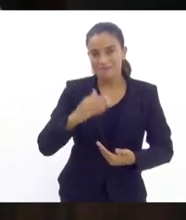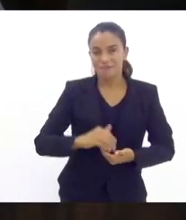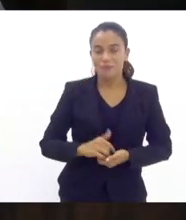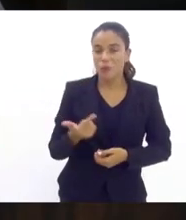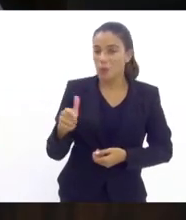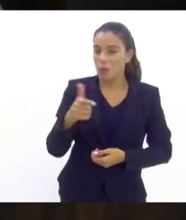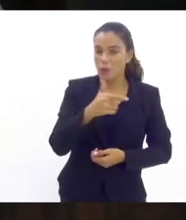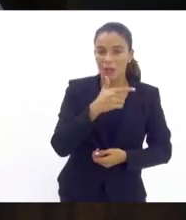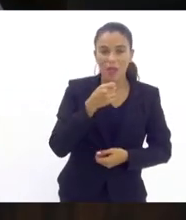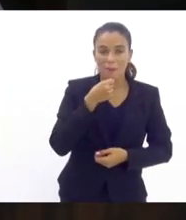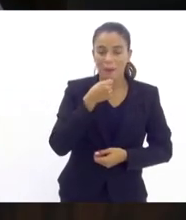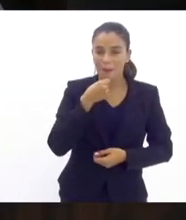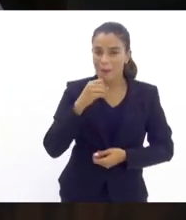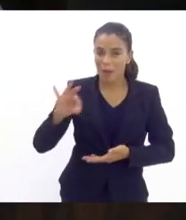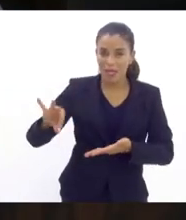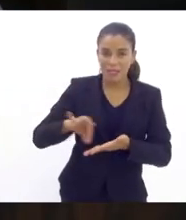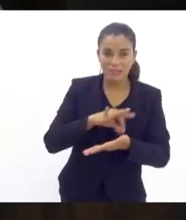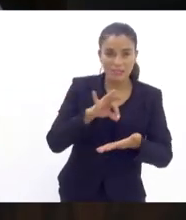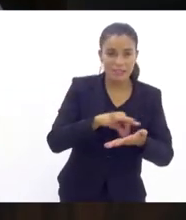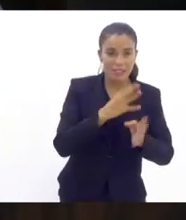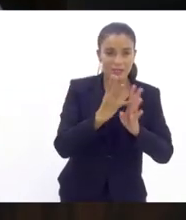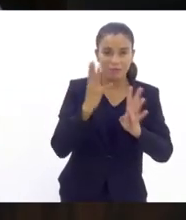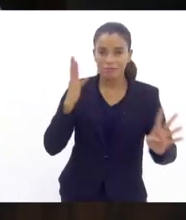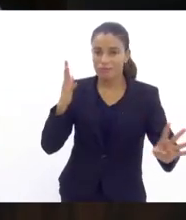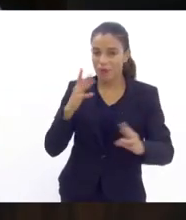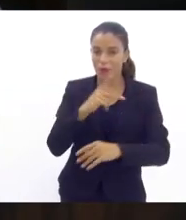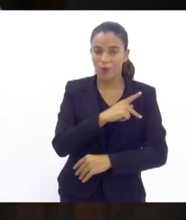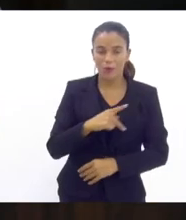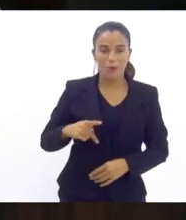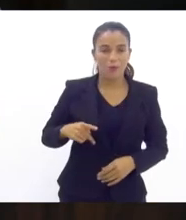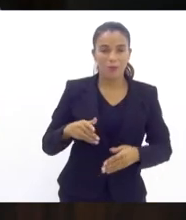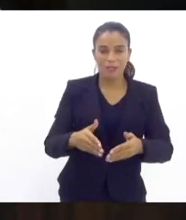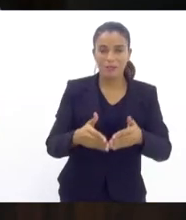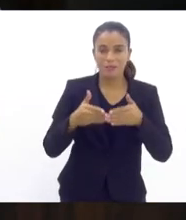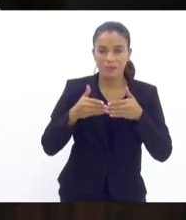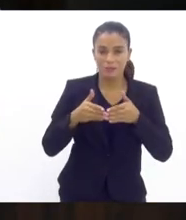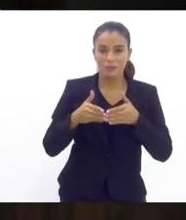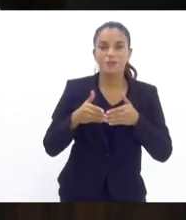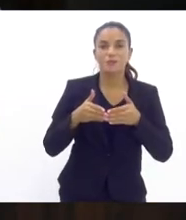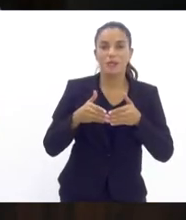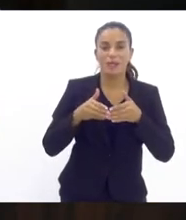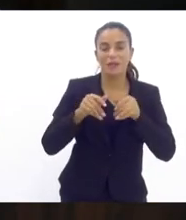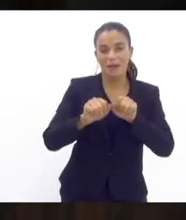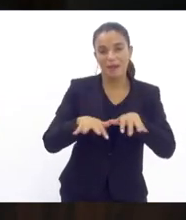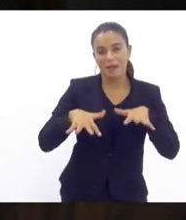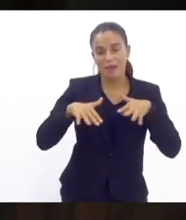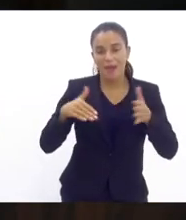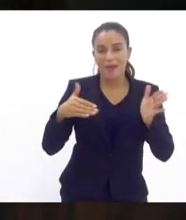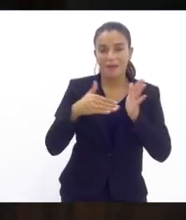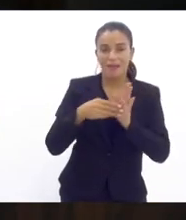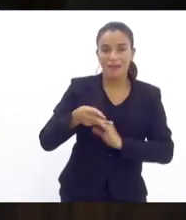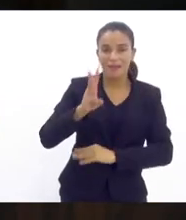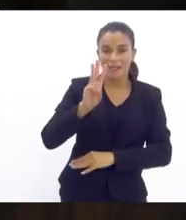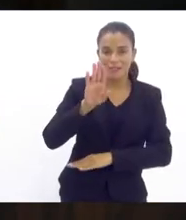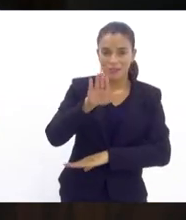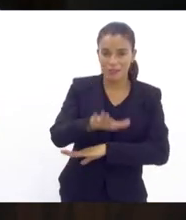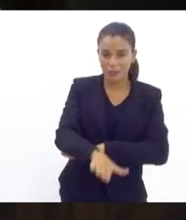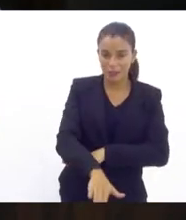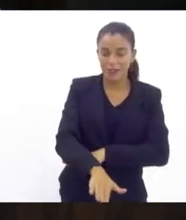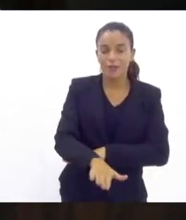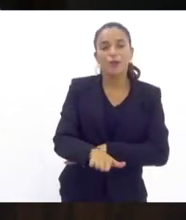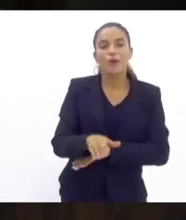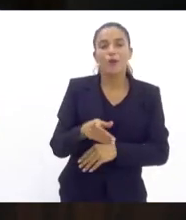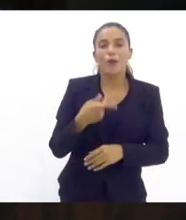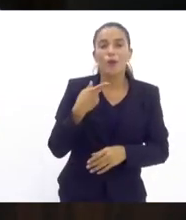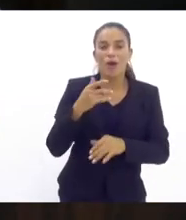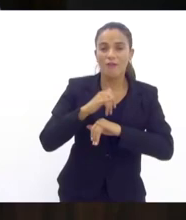havendo mais oradores inscritos o presidente suspende a sessão até as 15 horas quando retornaremos com a ordem